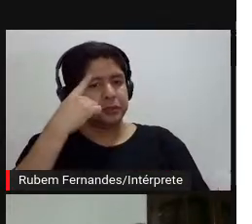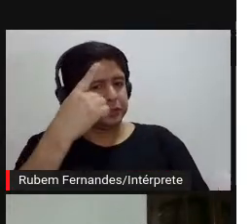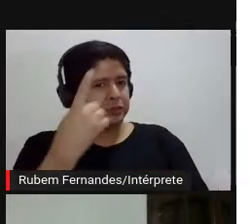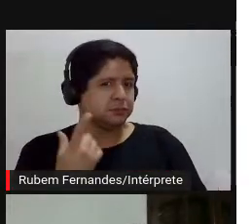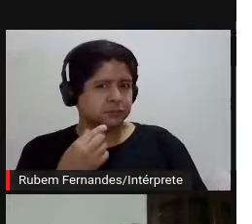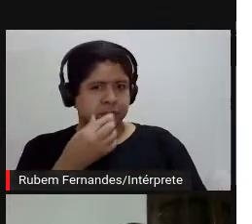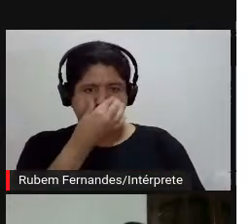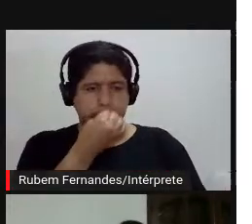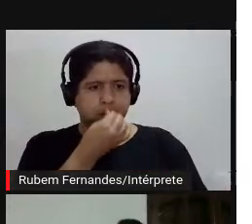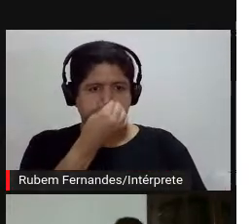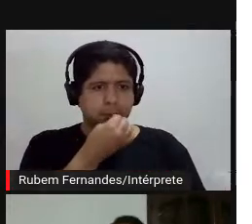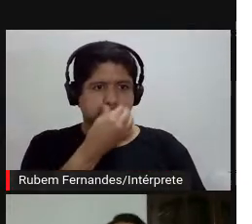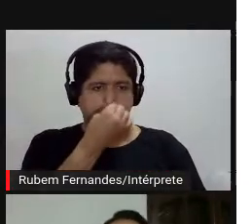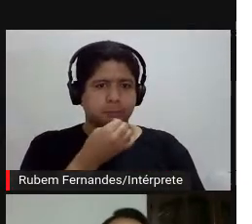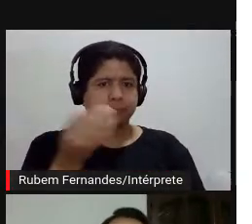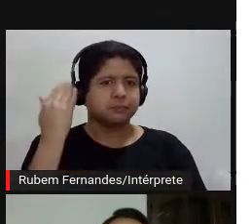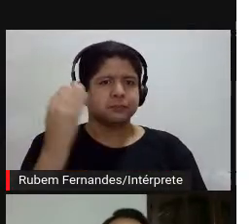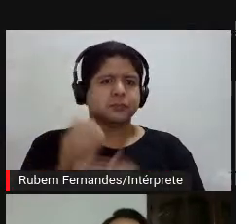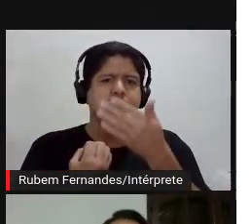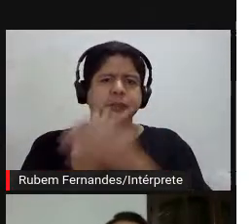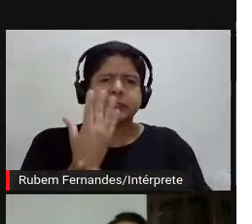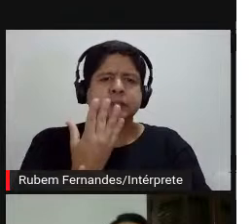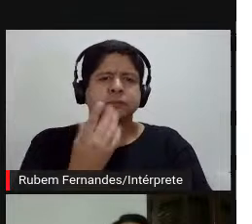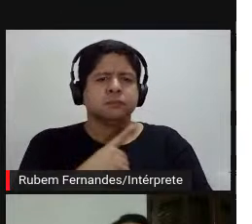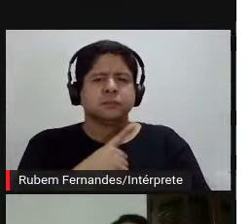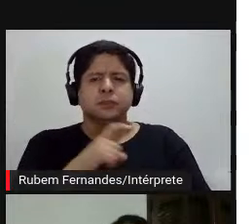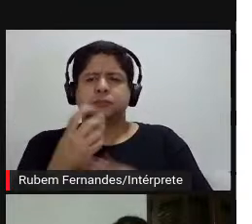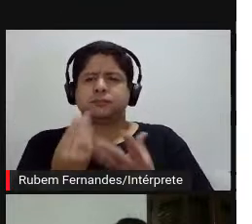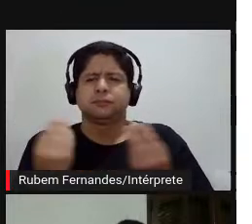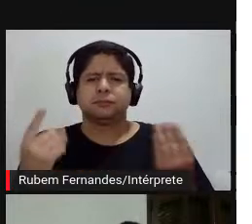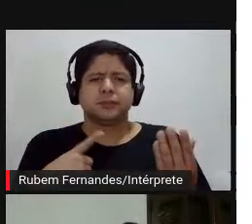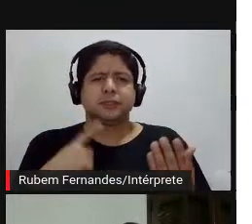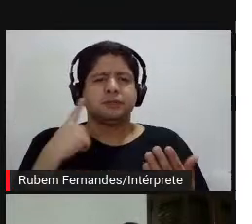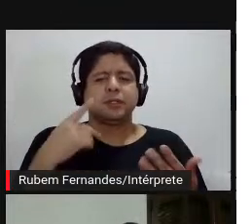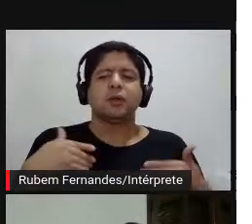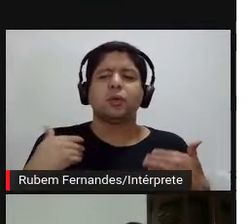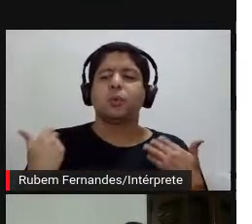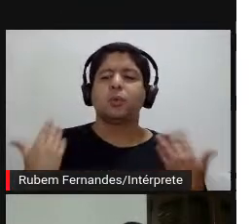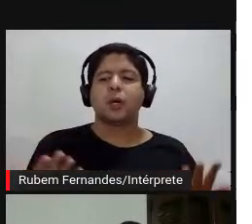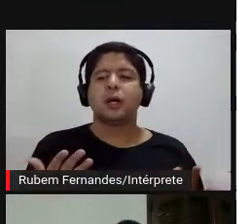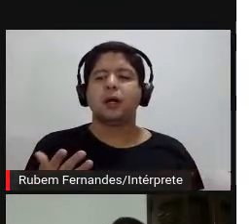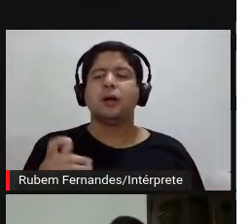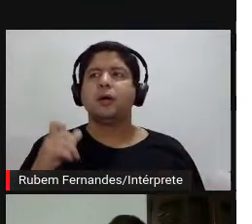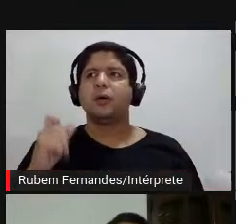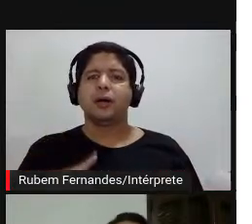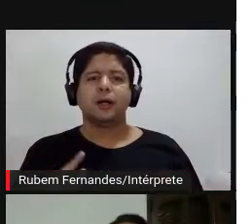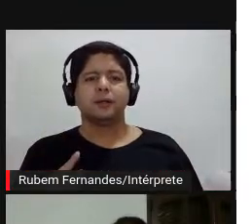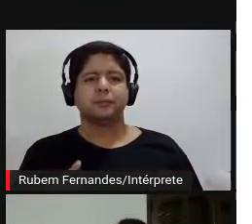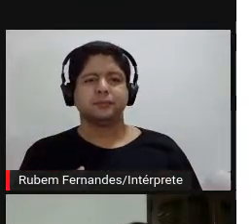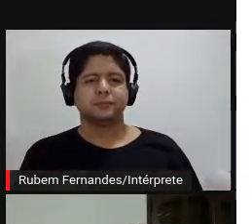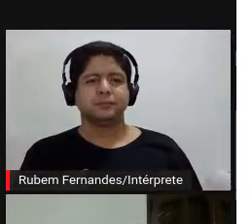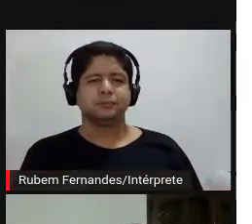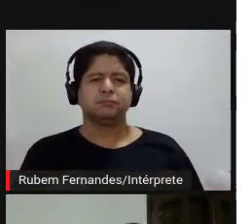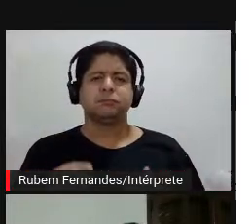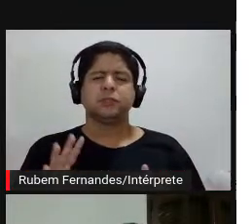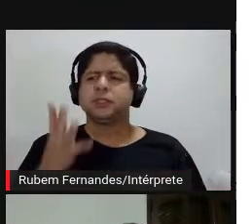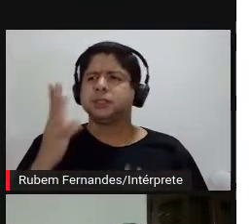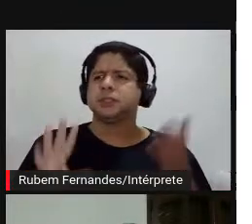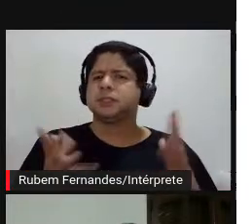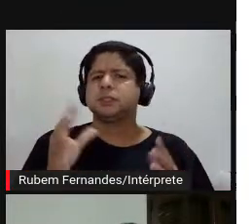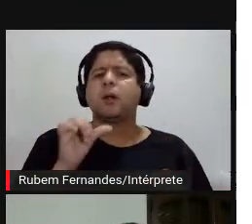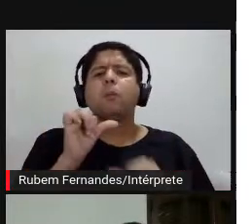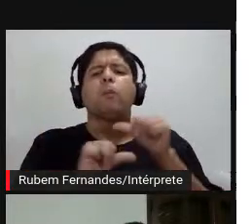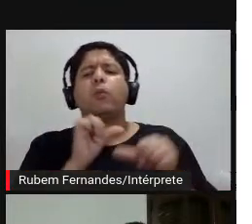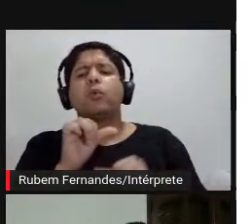né, isso desde já bastante tempo, quais são, então, as situações, o que muda